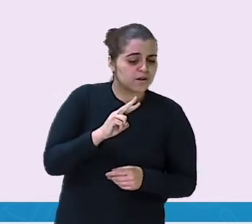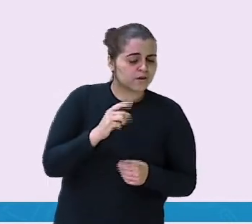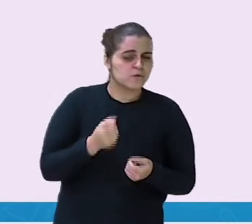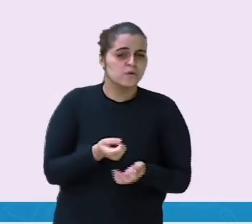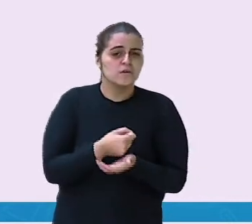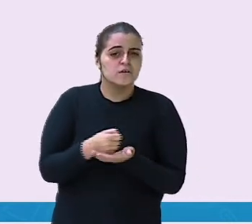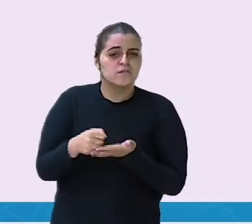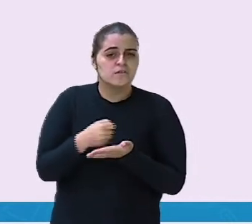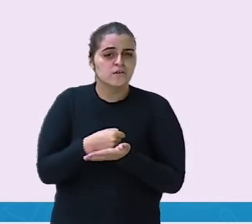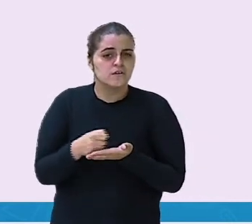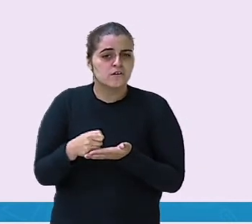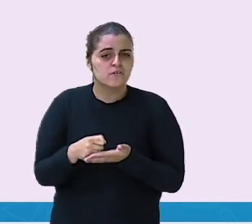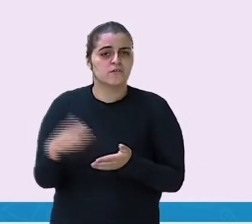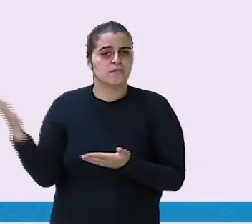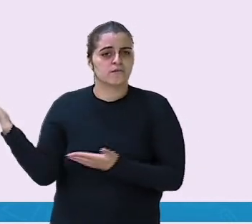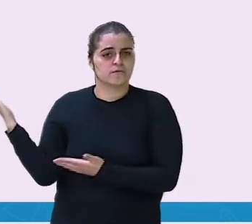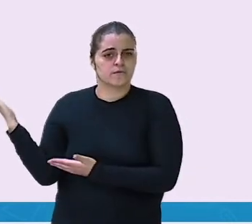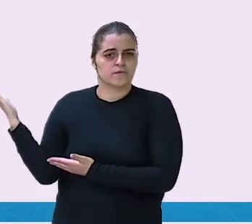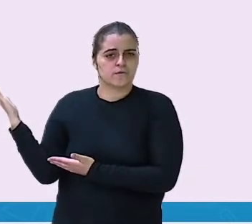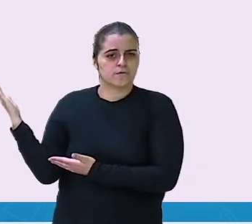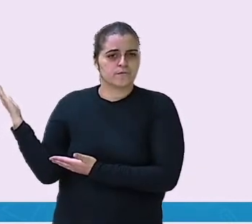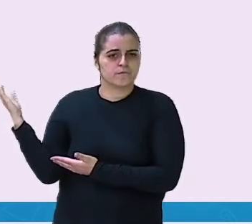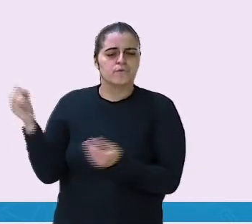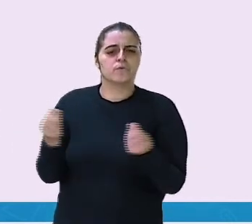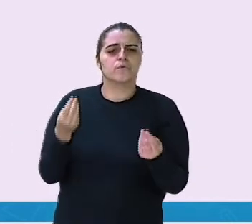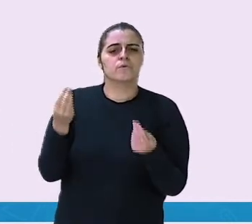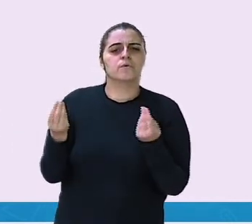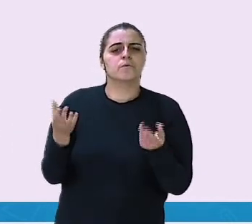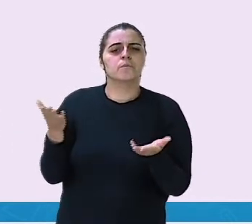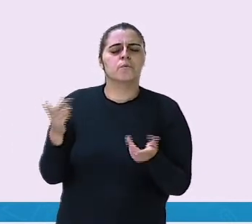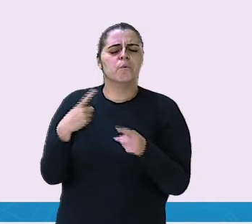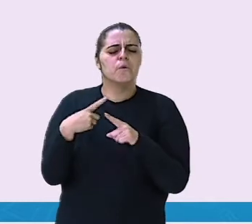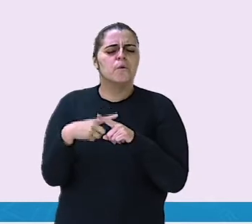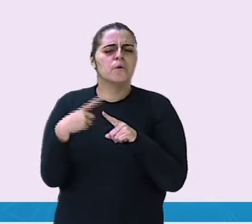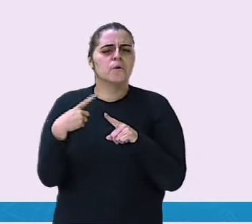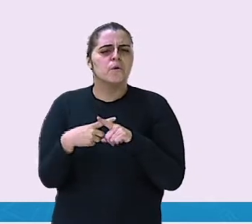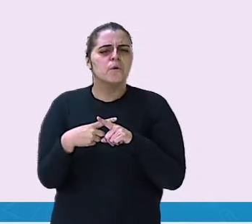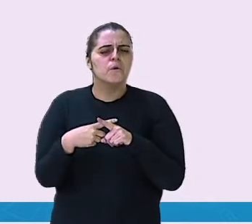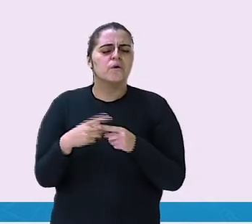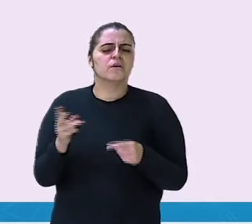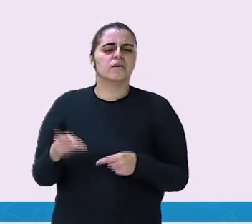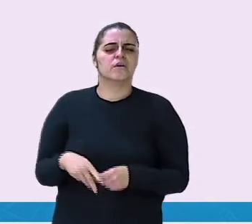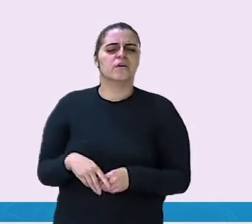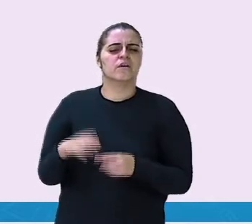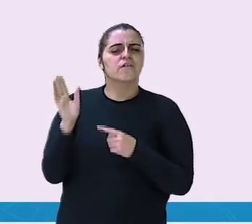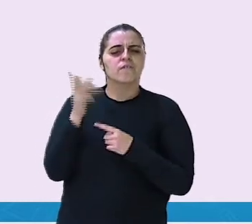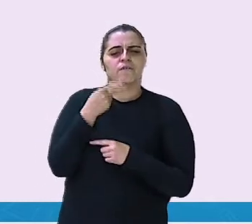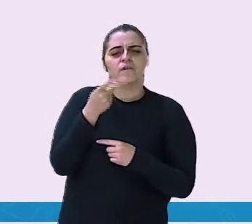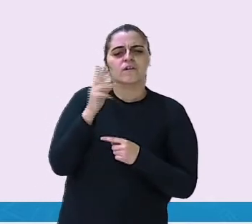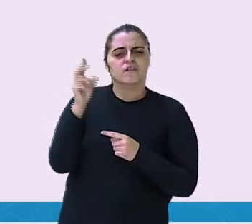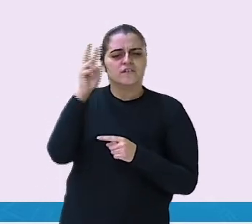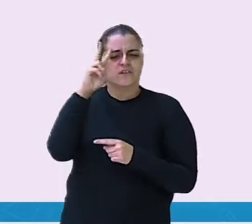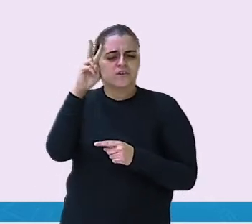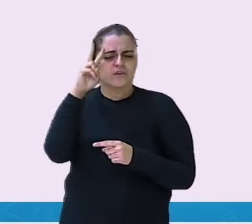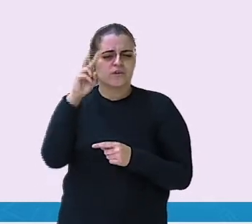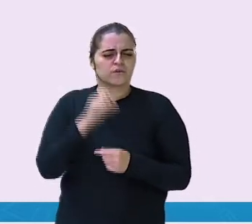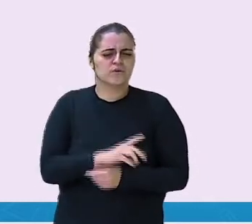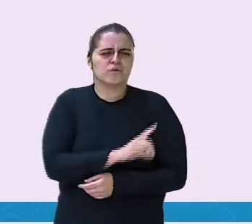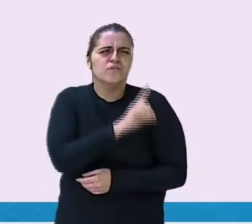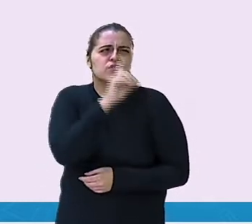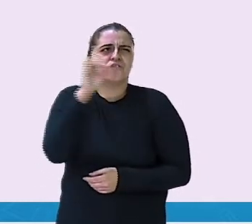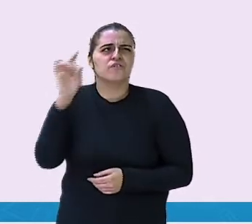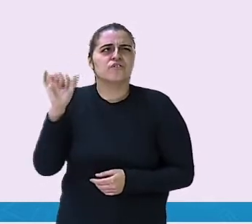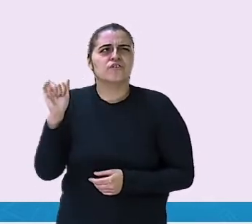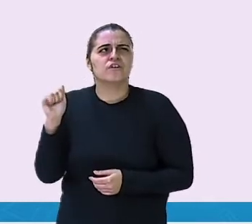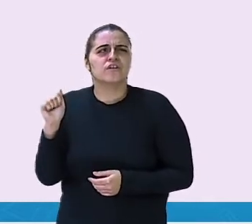ali o livro dele. Então, o porquê de contar essa história com essas datas?